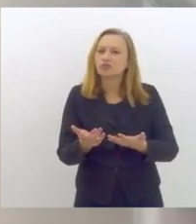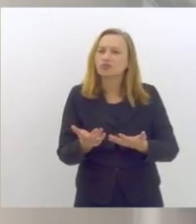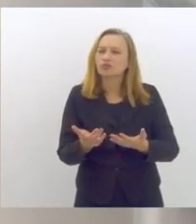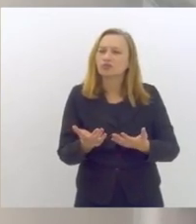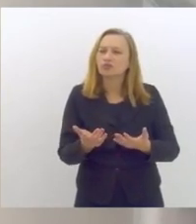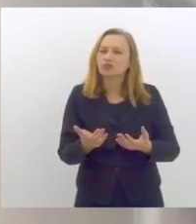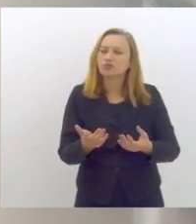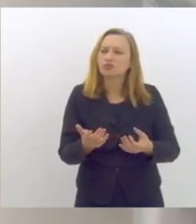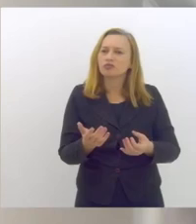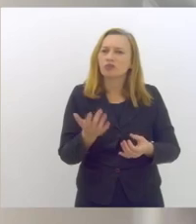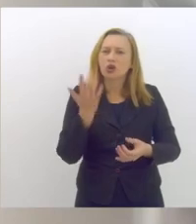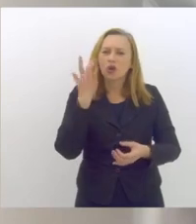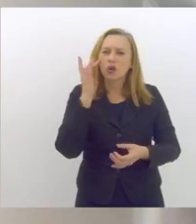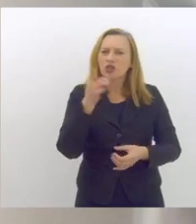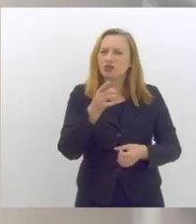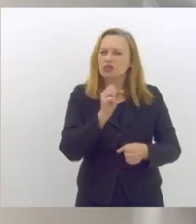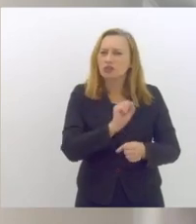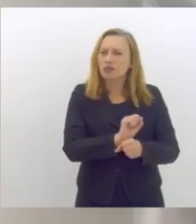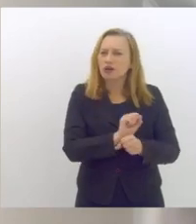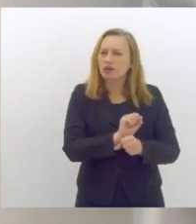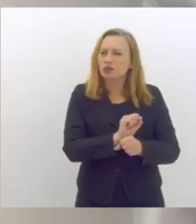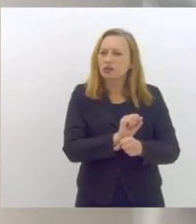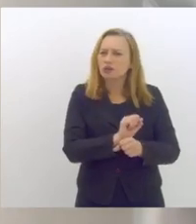acho que deu uma travadinha